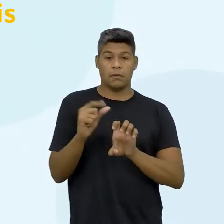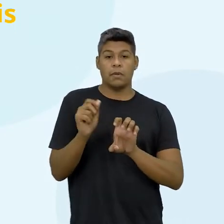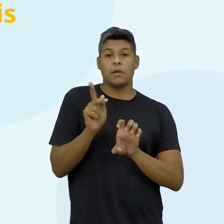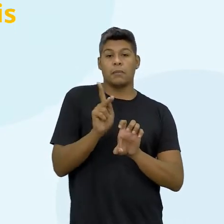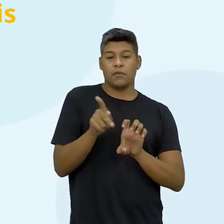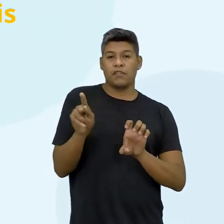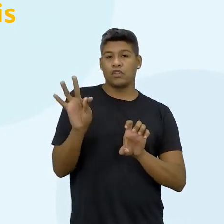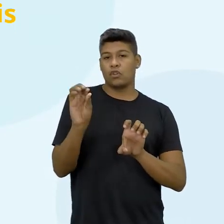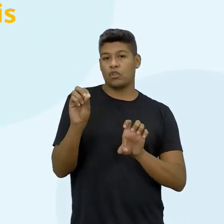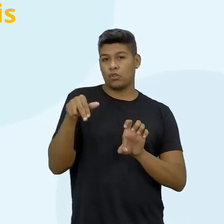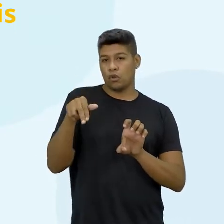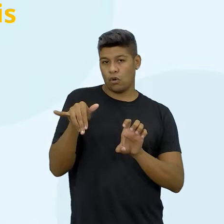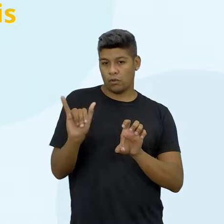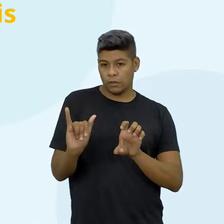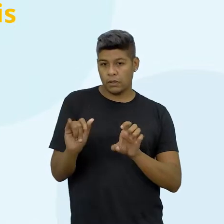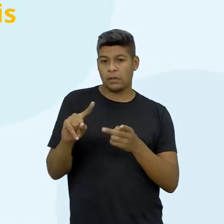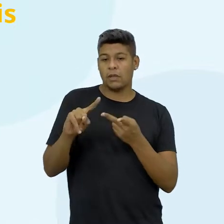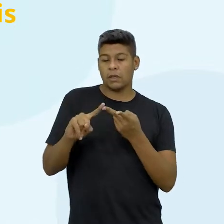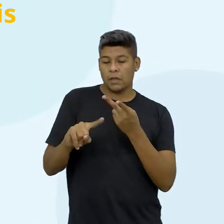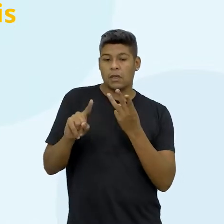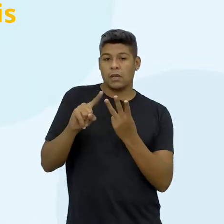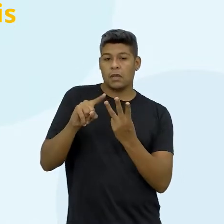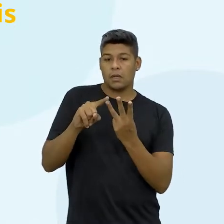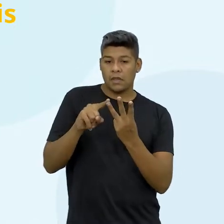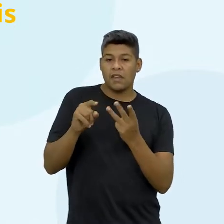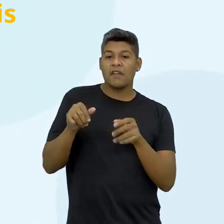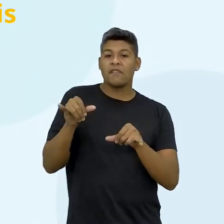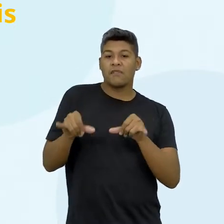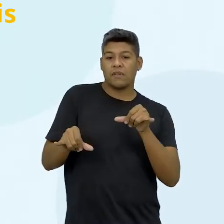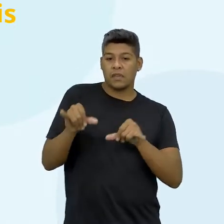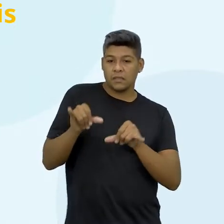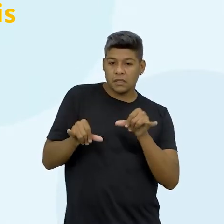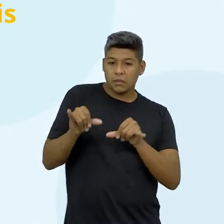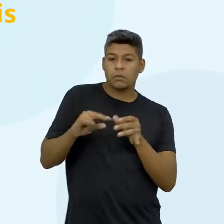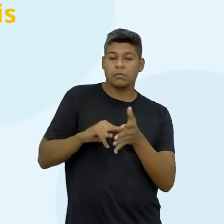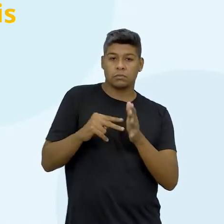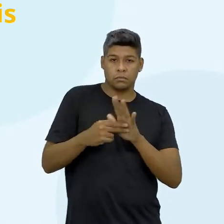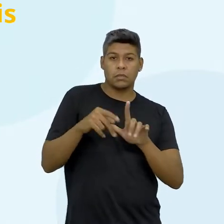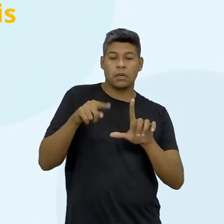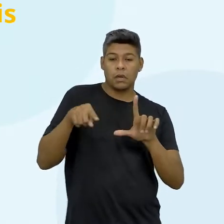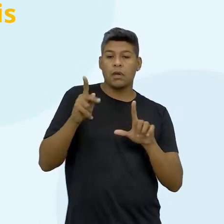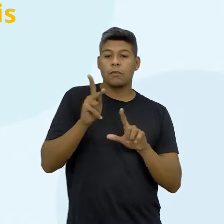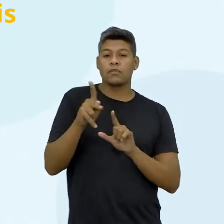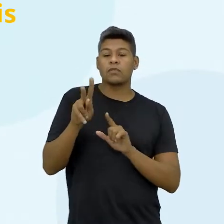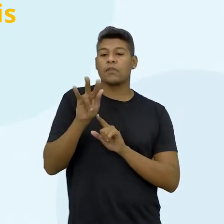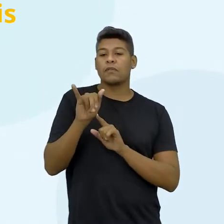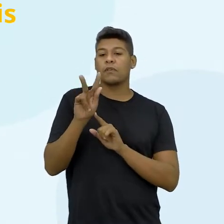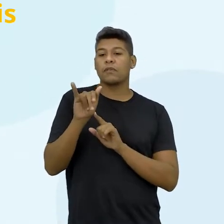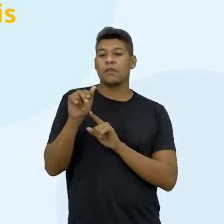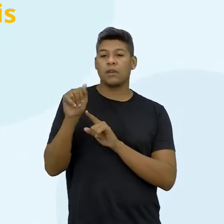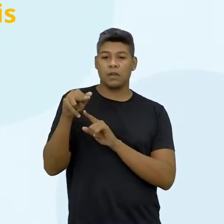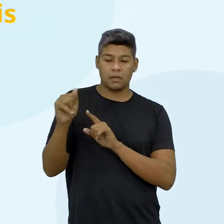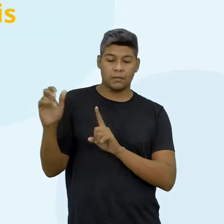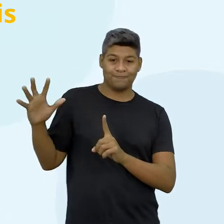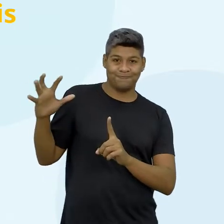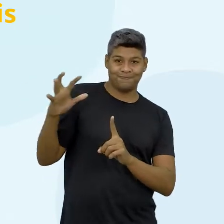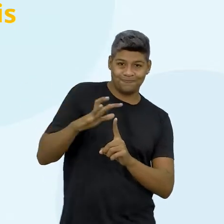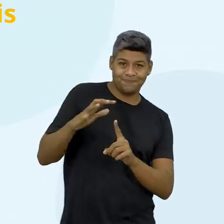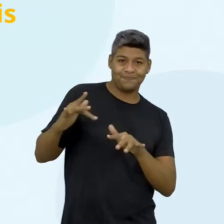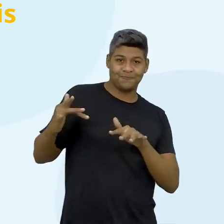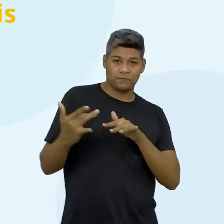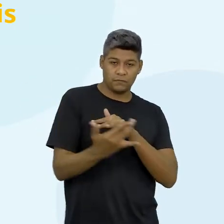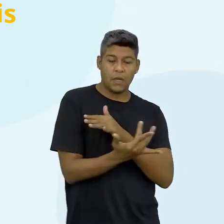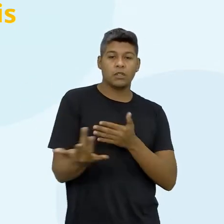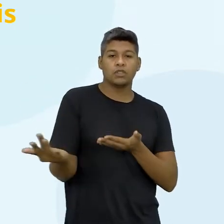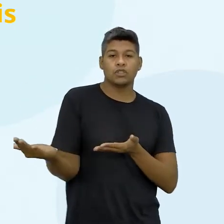Tony, tem fenômenos físicos e interpretação de gráficos com a professora Viviane e a influência na mídia da vida dos jovens